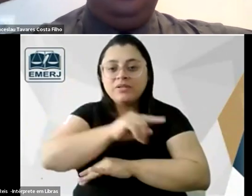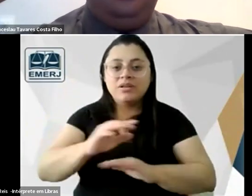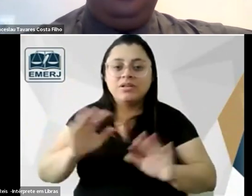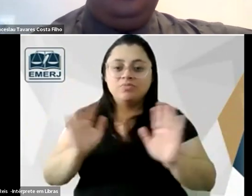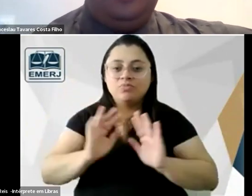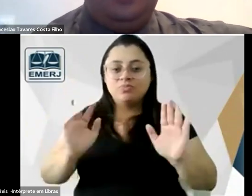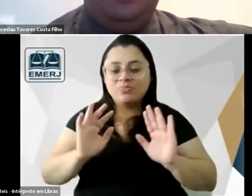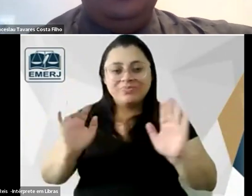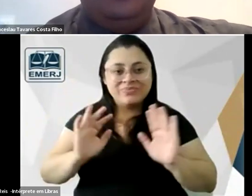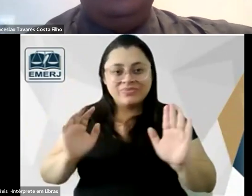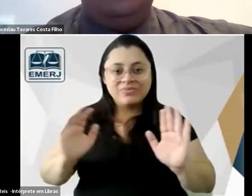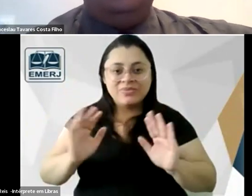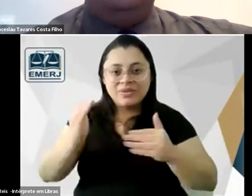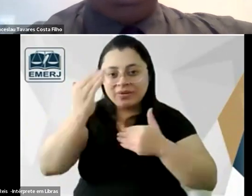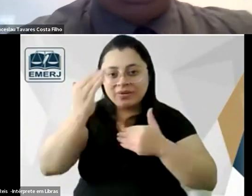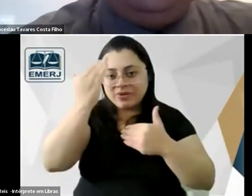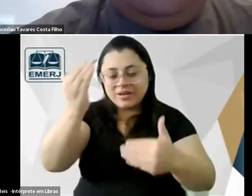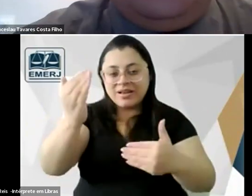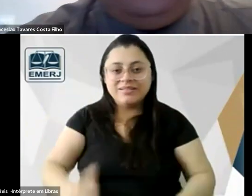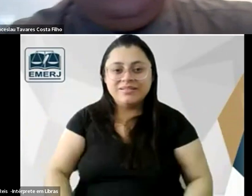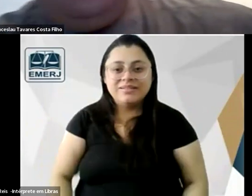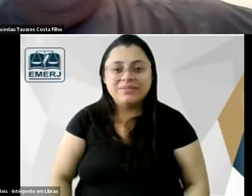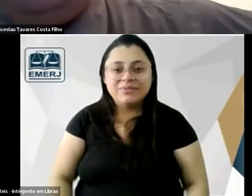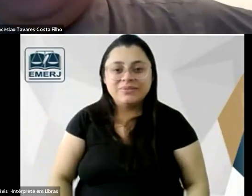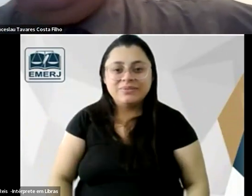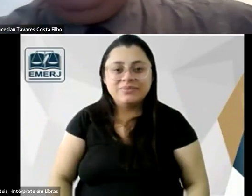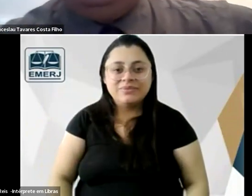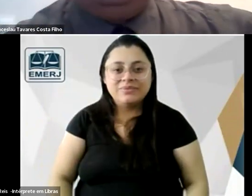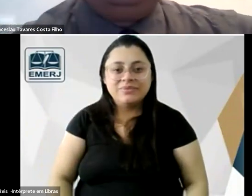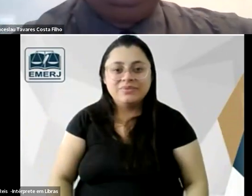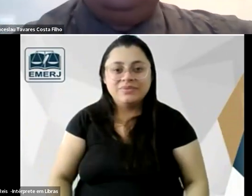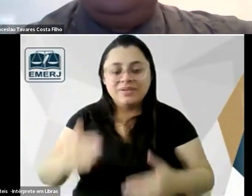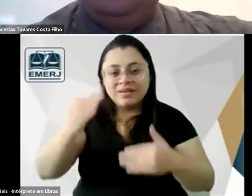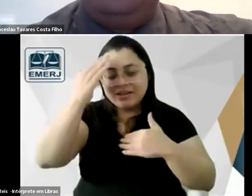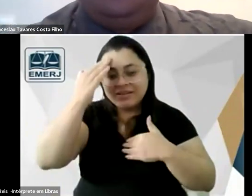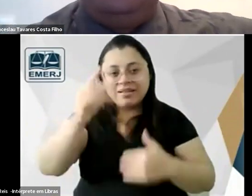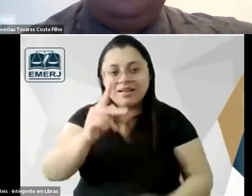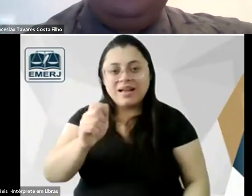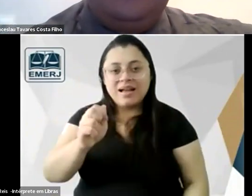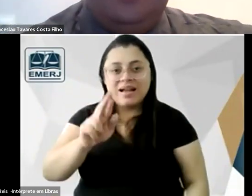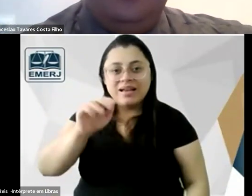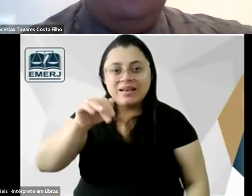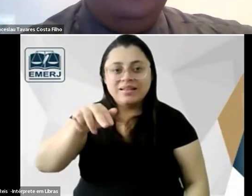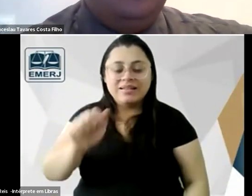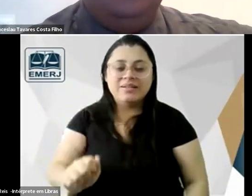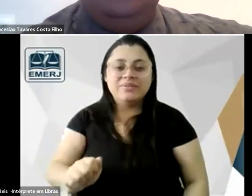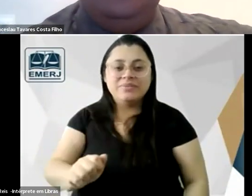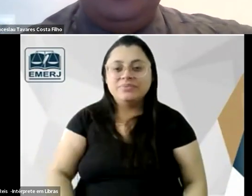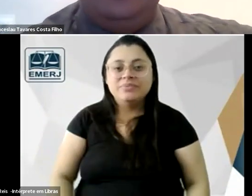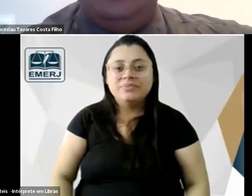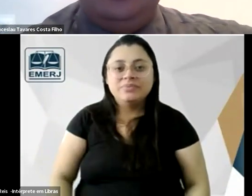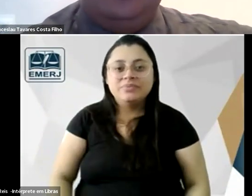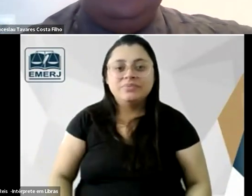obrigado também pelo acolhimento agradecimento também à professora Karina Fritz obrigado